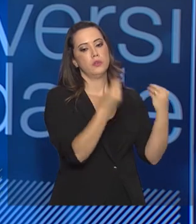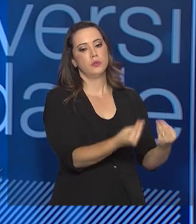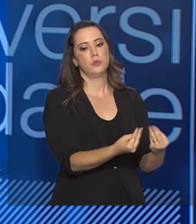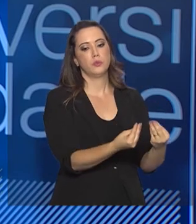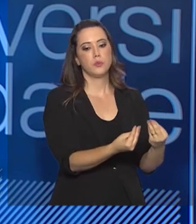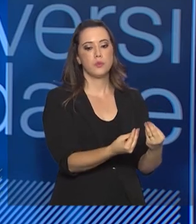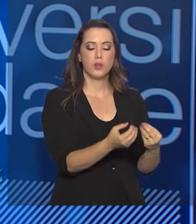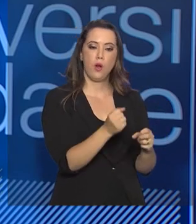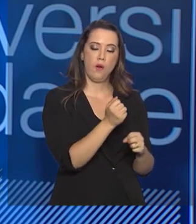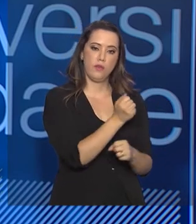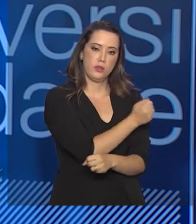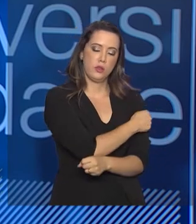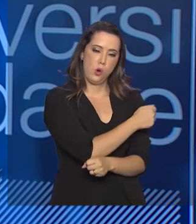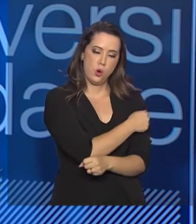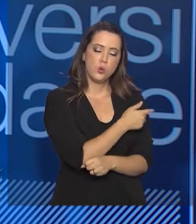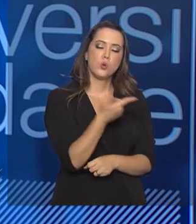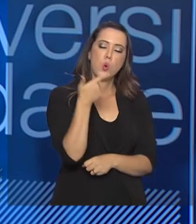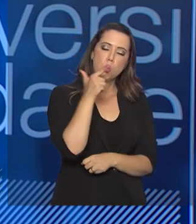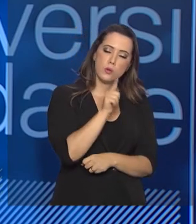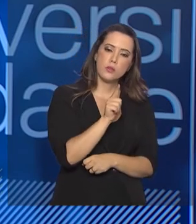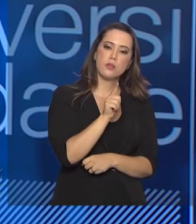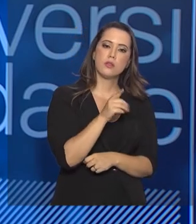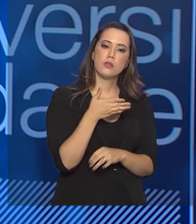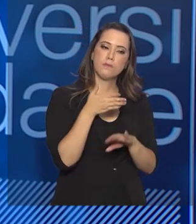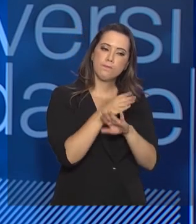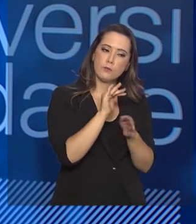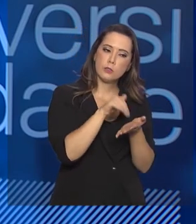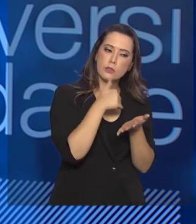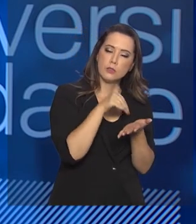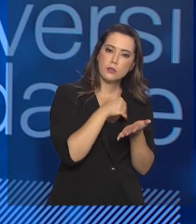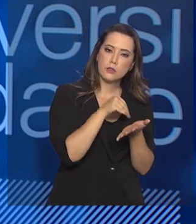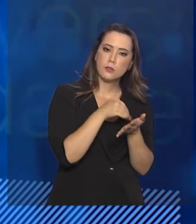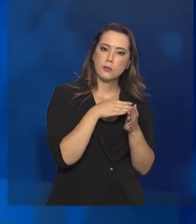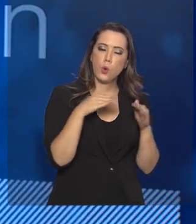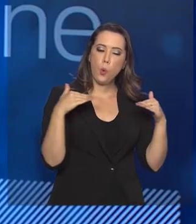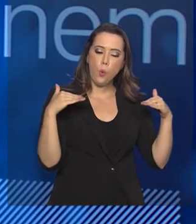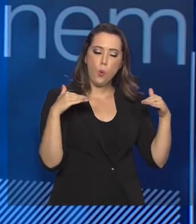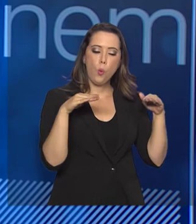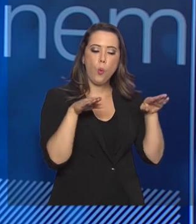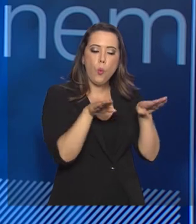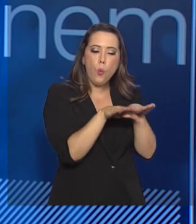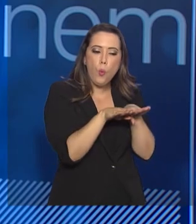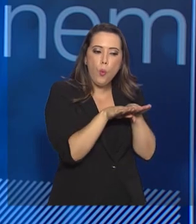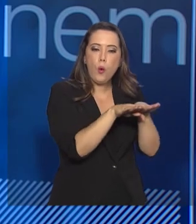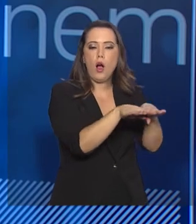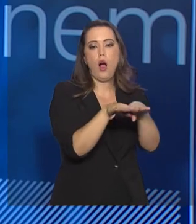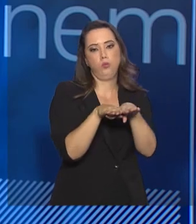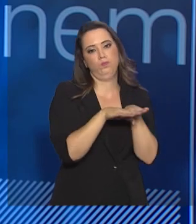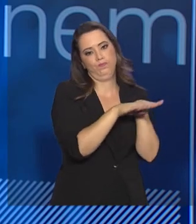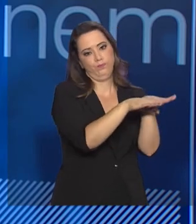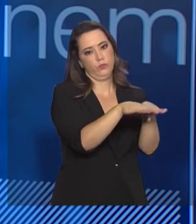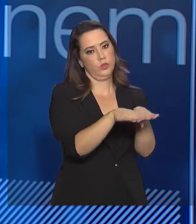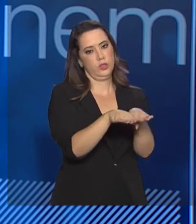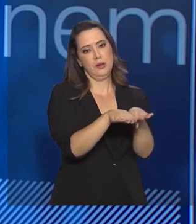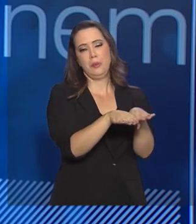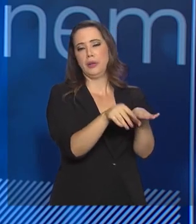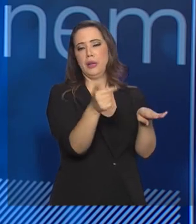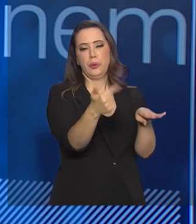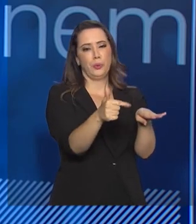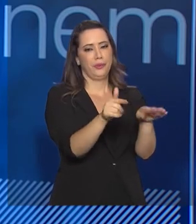o aluno consiga concorrer à sua vaga com equidade, né? Que a gente elimine qualquer tipo de